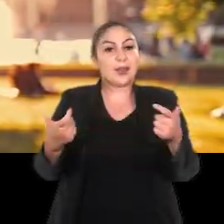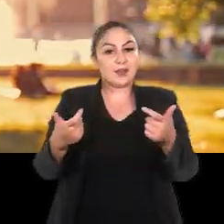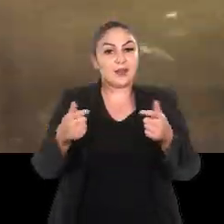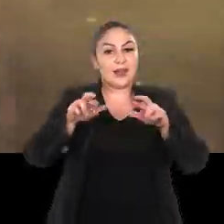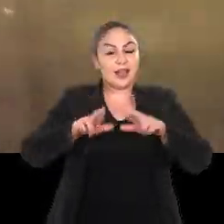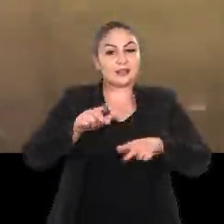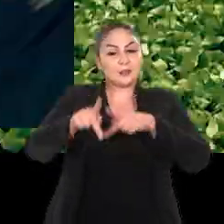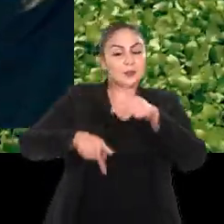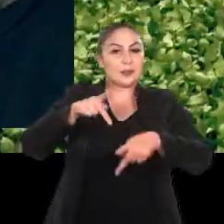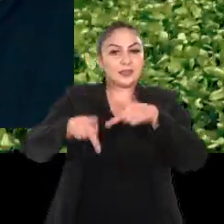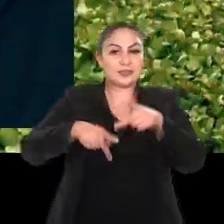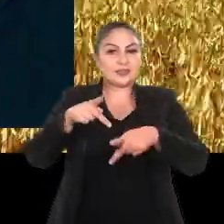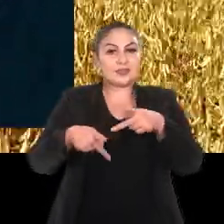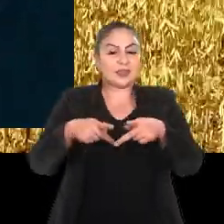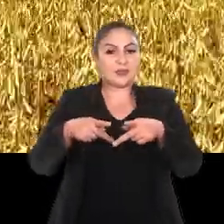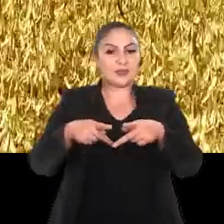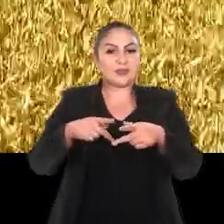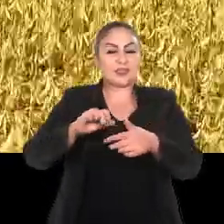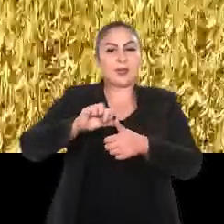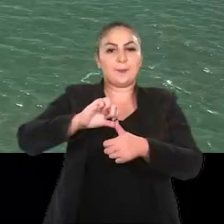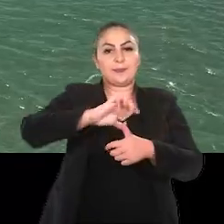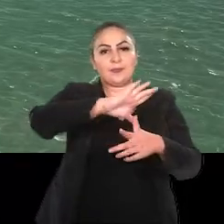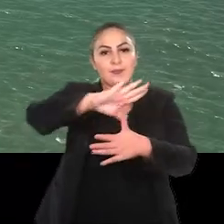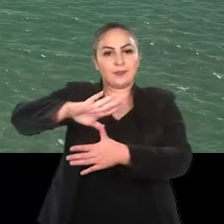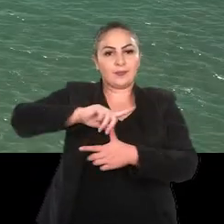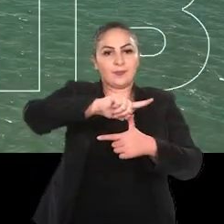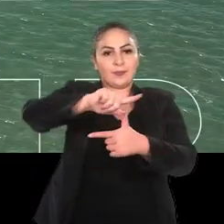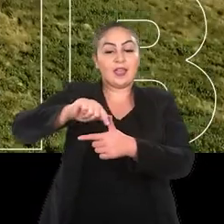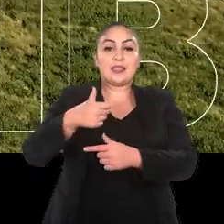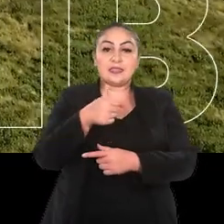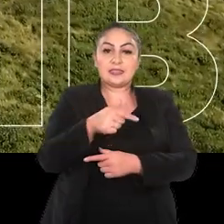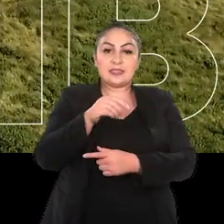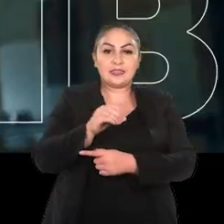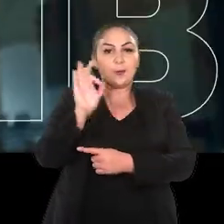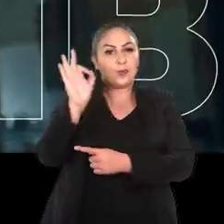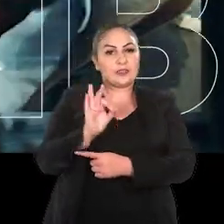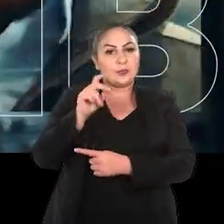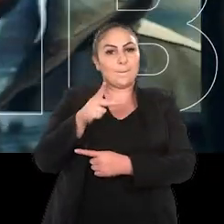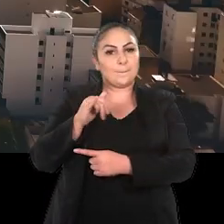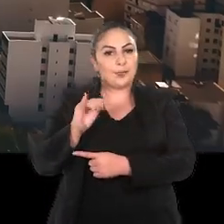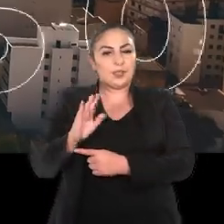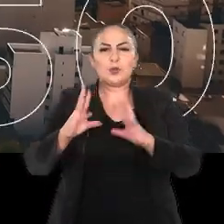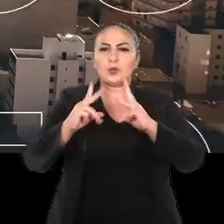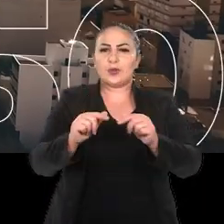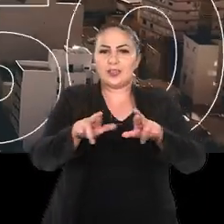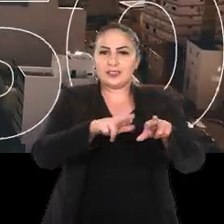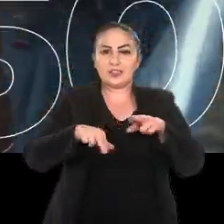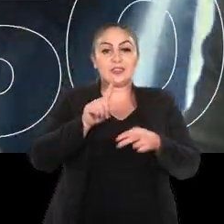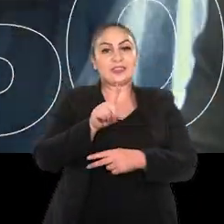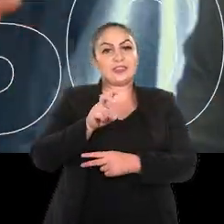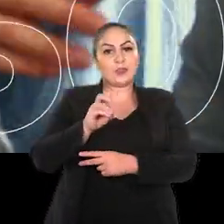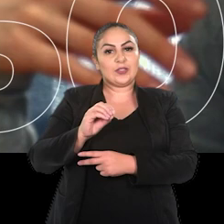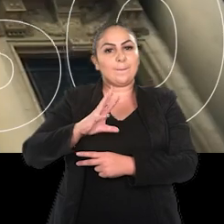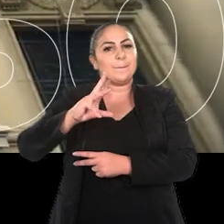concentração populacional e de riqueza da América Latina, com 70% do PIB de toda a região e 150